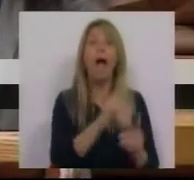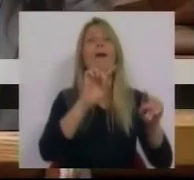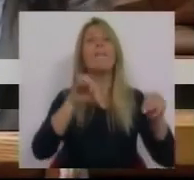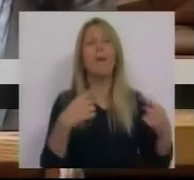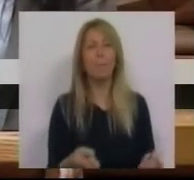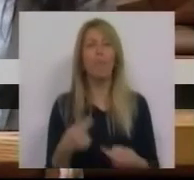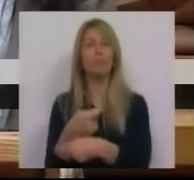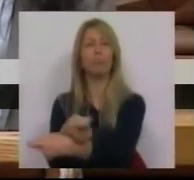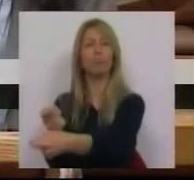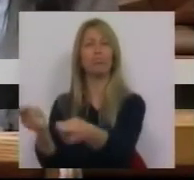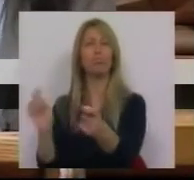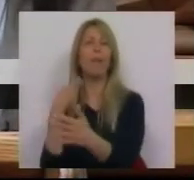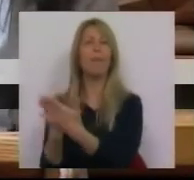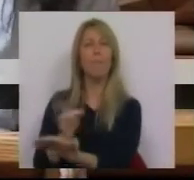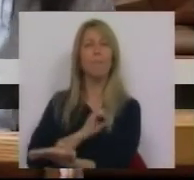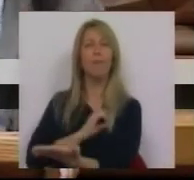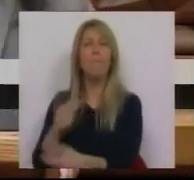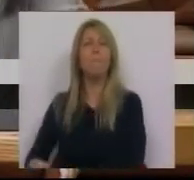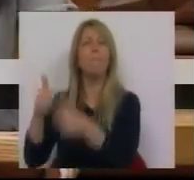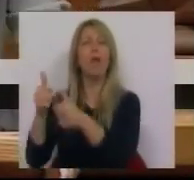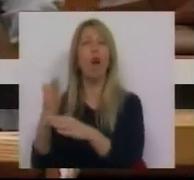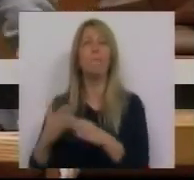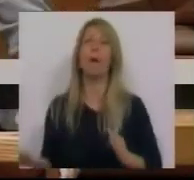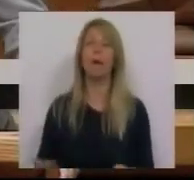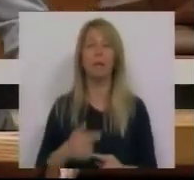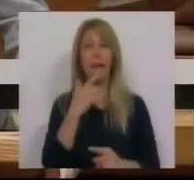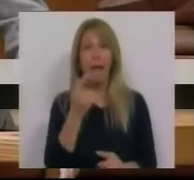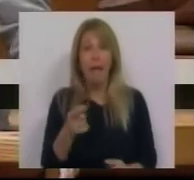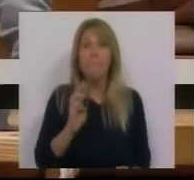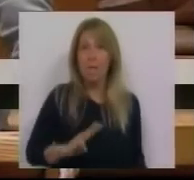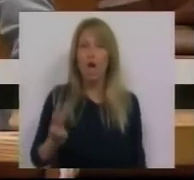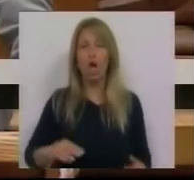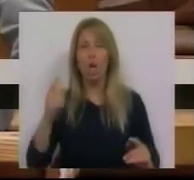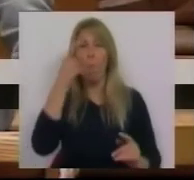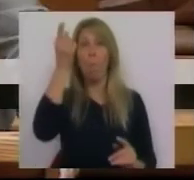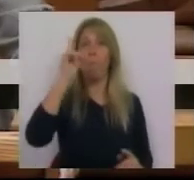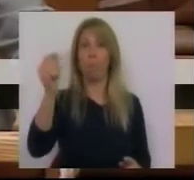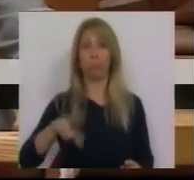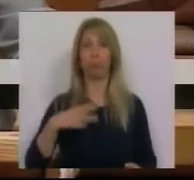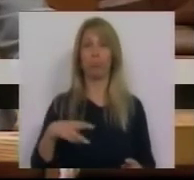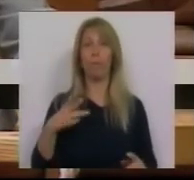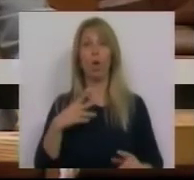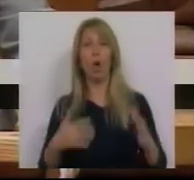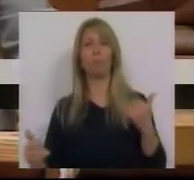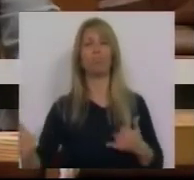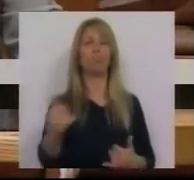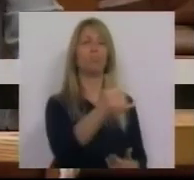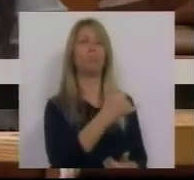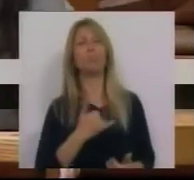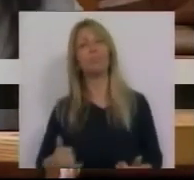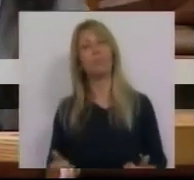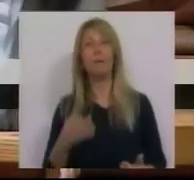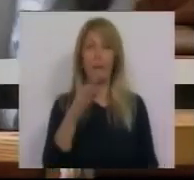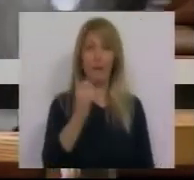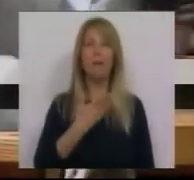privados a melhor parte. Diz-se que é esta milionária dança das cadeiras a que PSD e CDS chamam ética na austeridade.